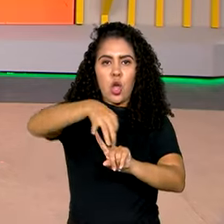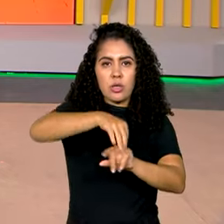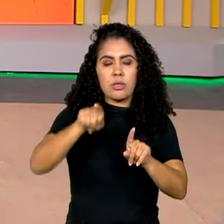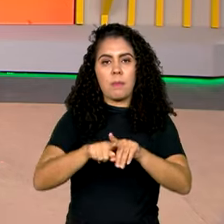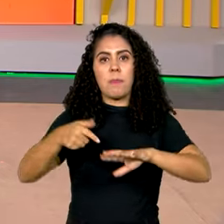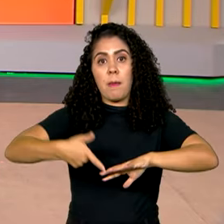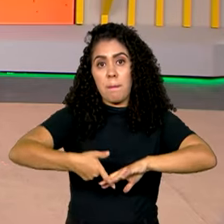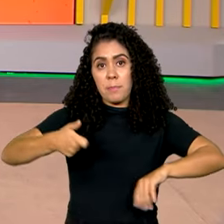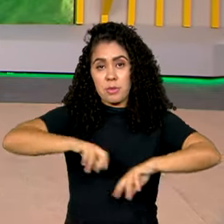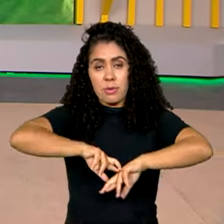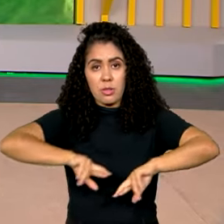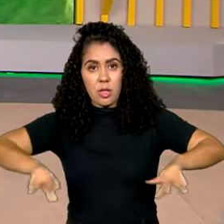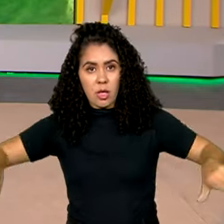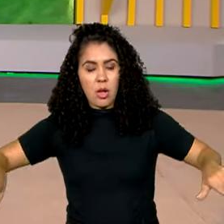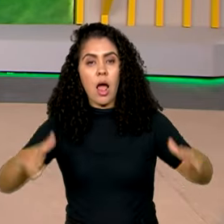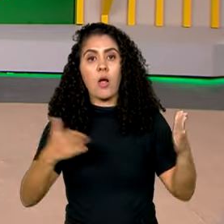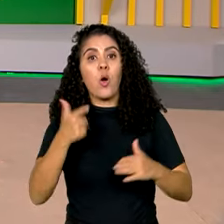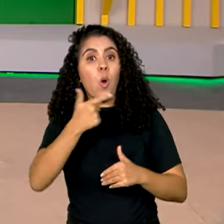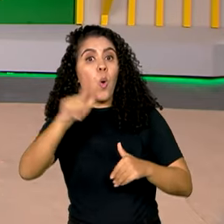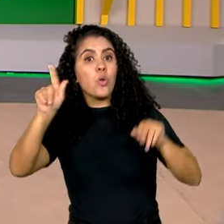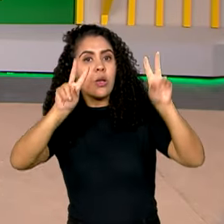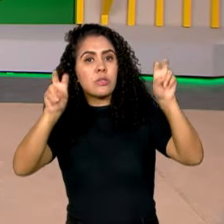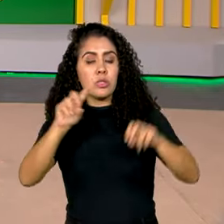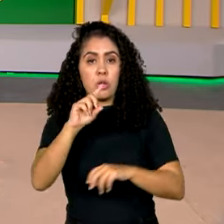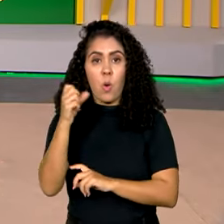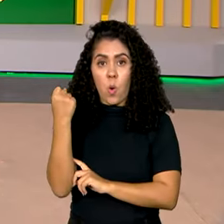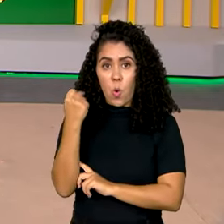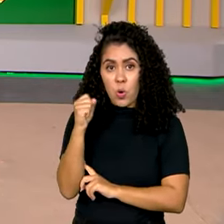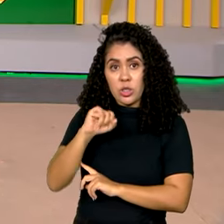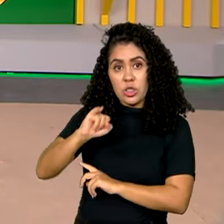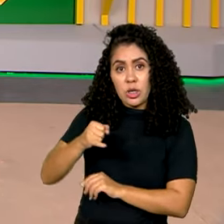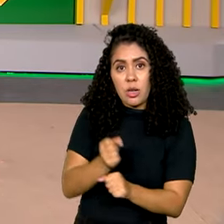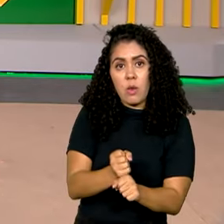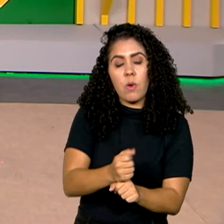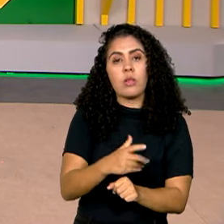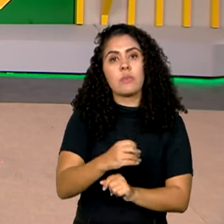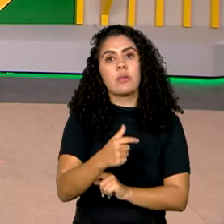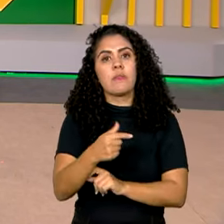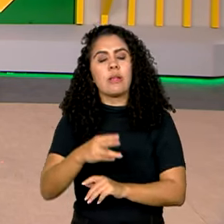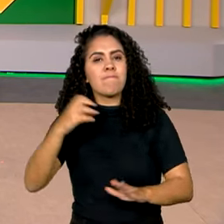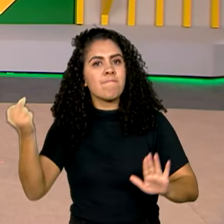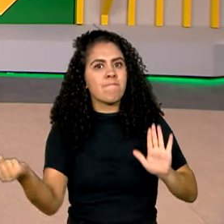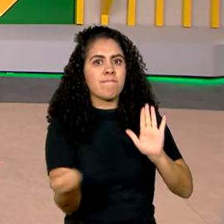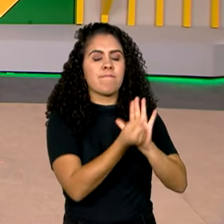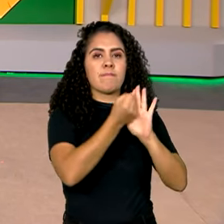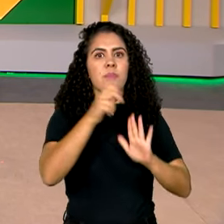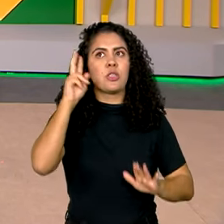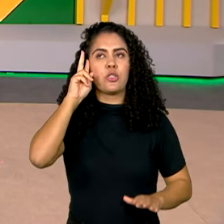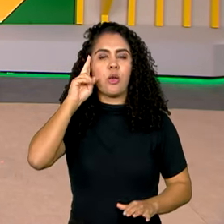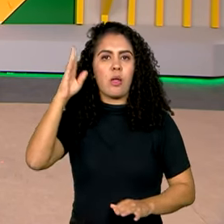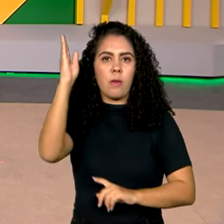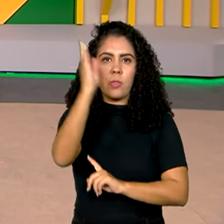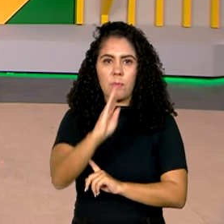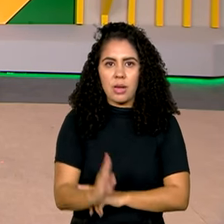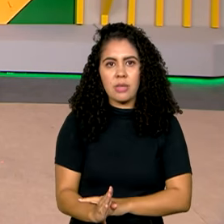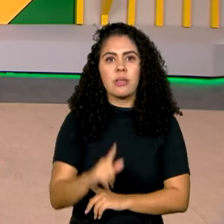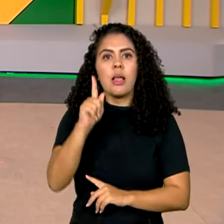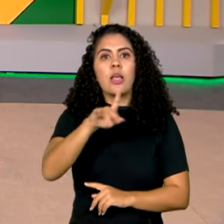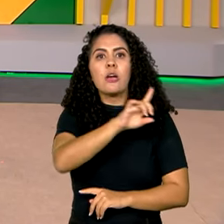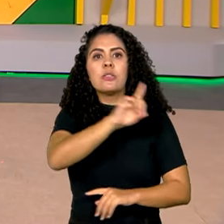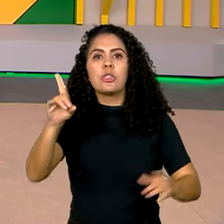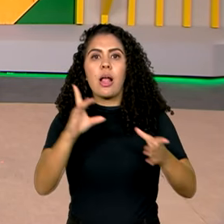Mudando de assunto, 8 de janeiro de 2023 entrou para a história do Brasil como um dia em que a